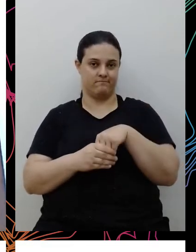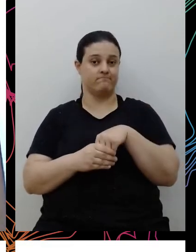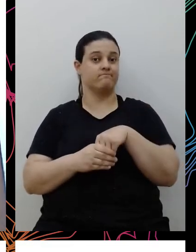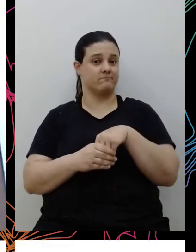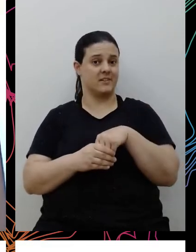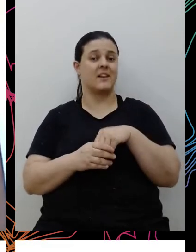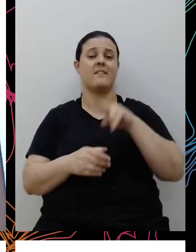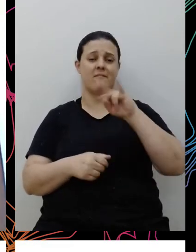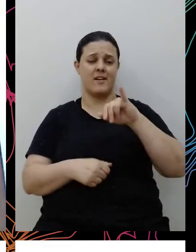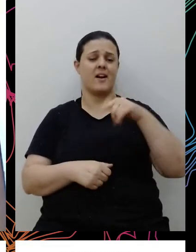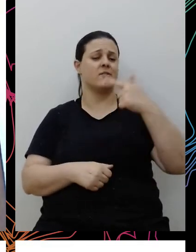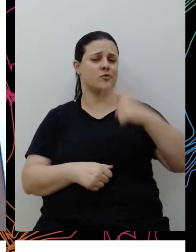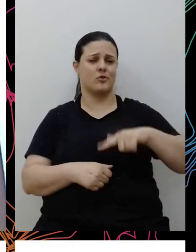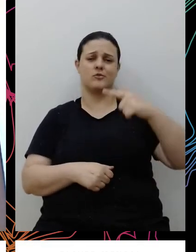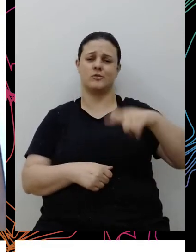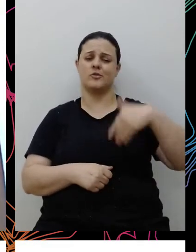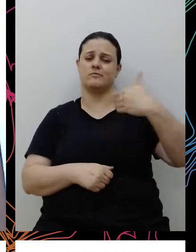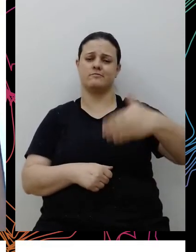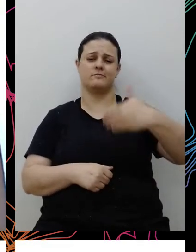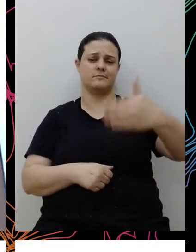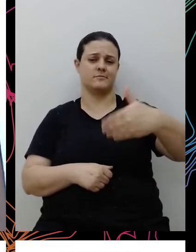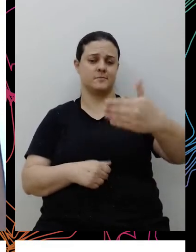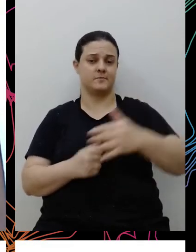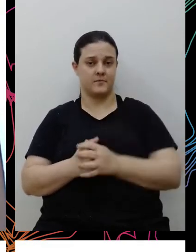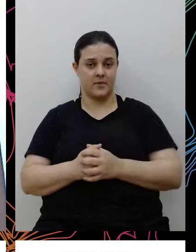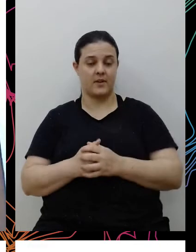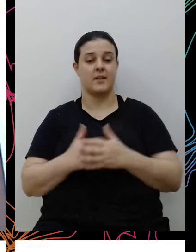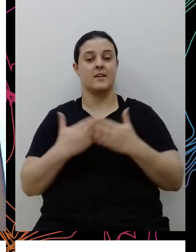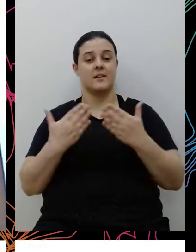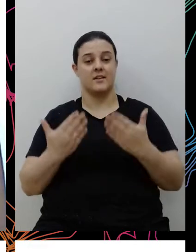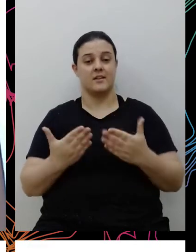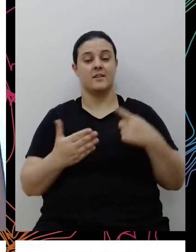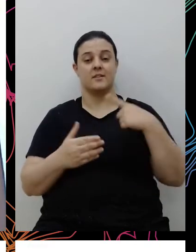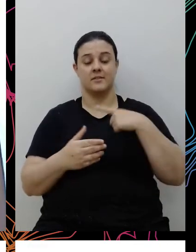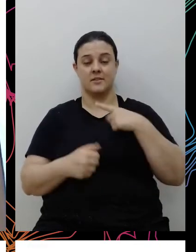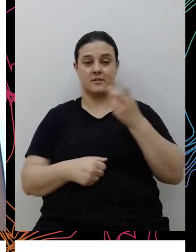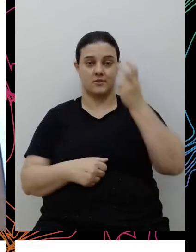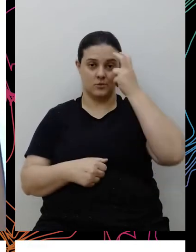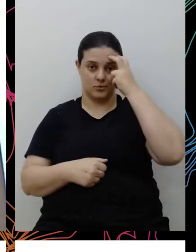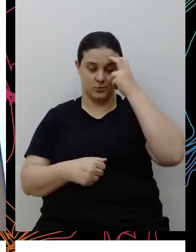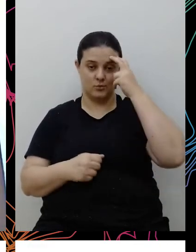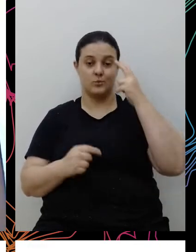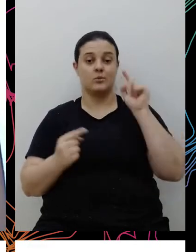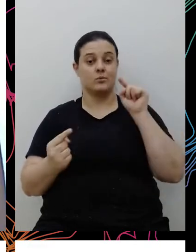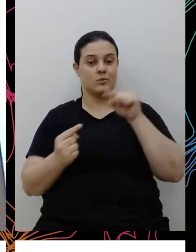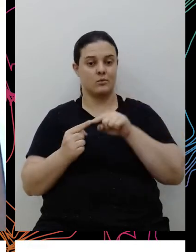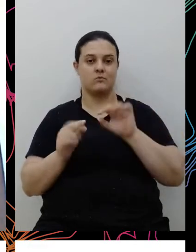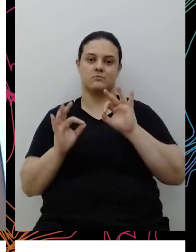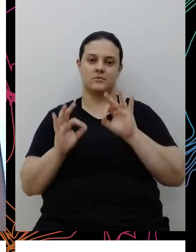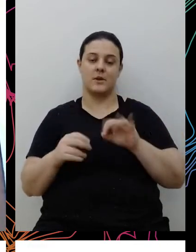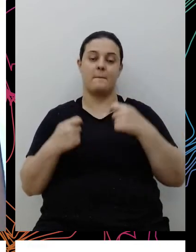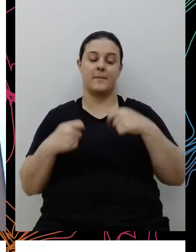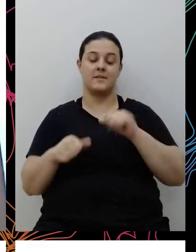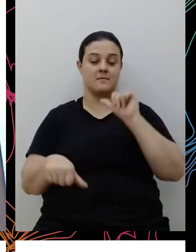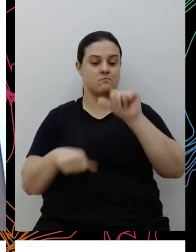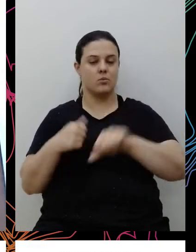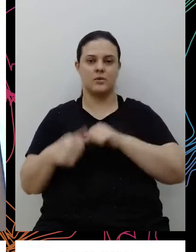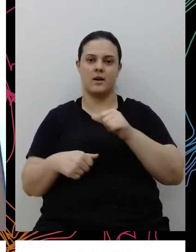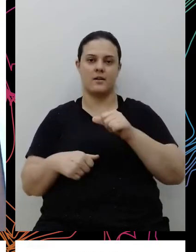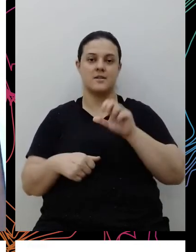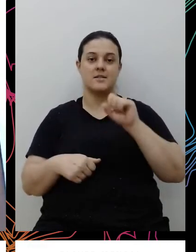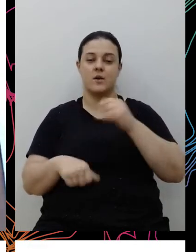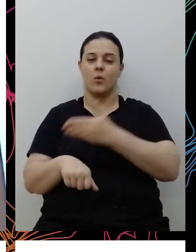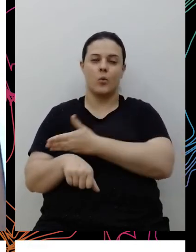repetir no externo, né? Então, destaco muito essa questão da cultura, porque, de fato, é preciso romper uma cultura de preconceito, de